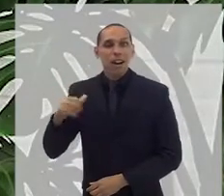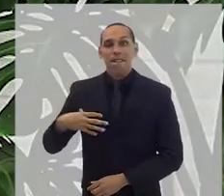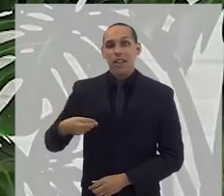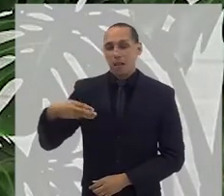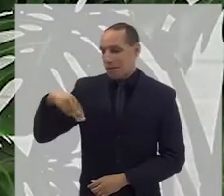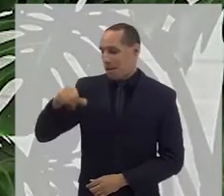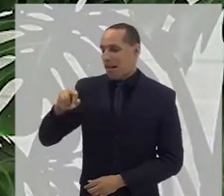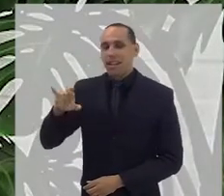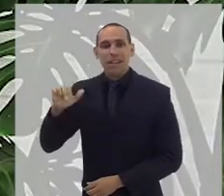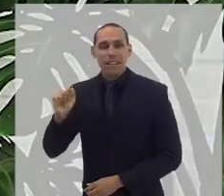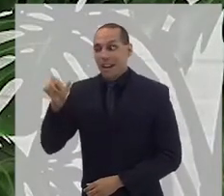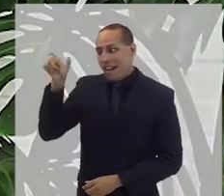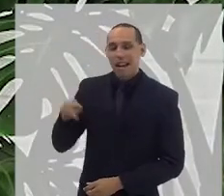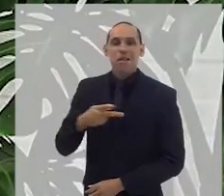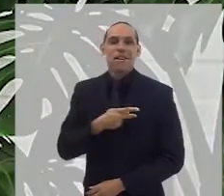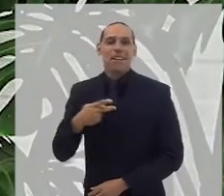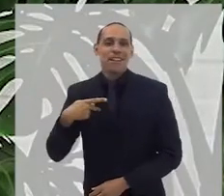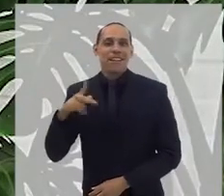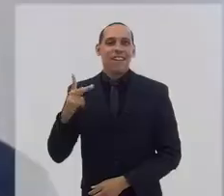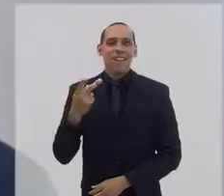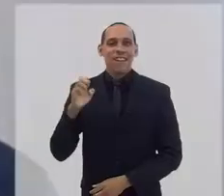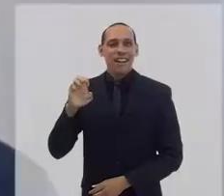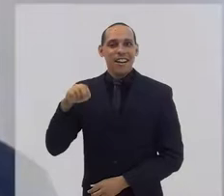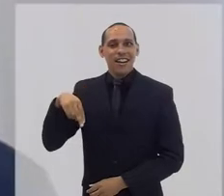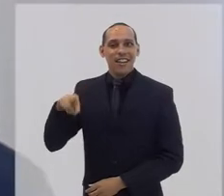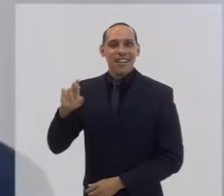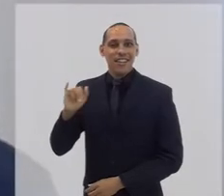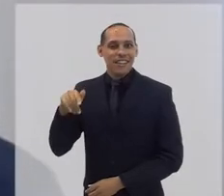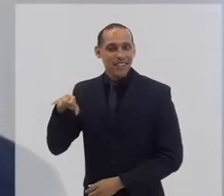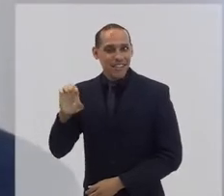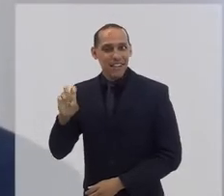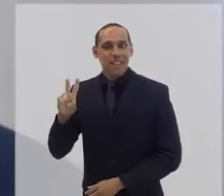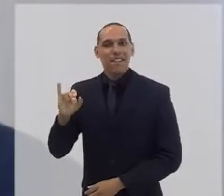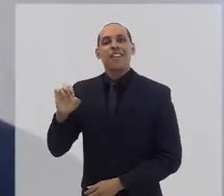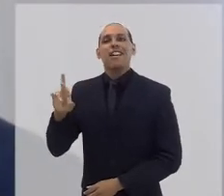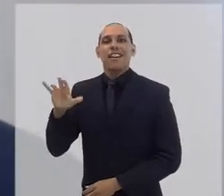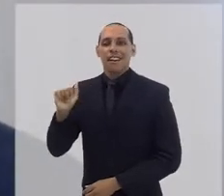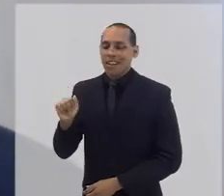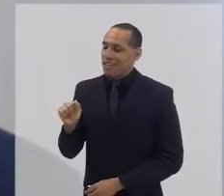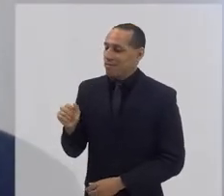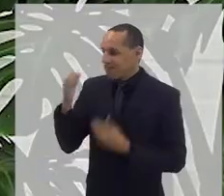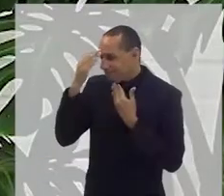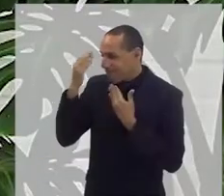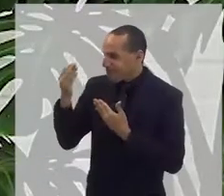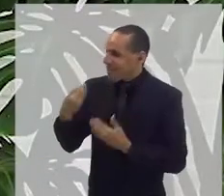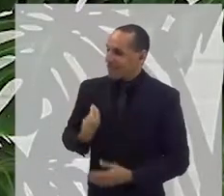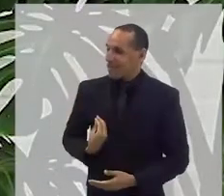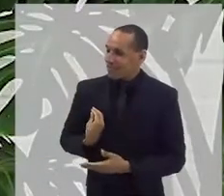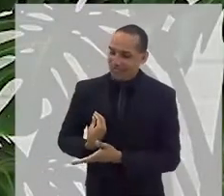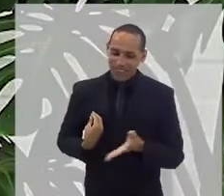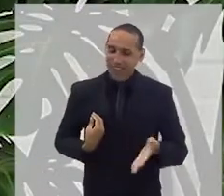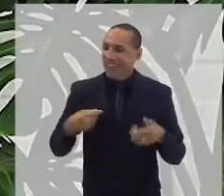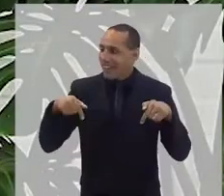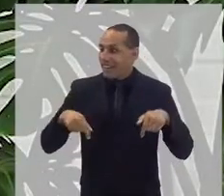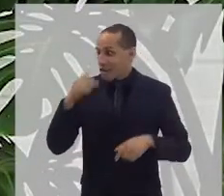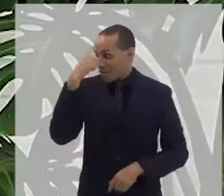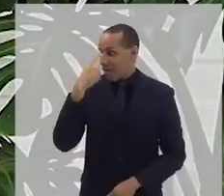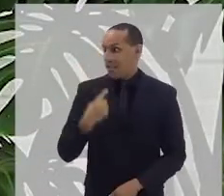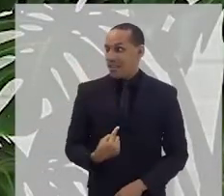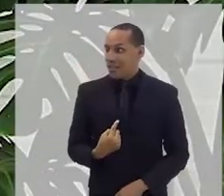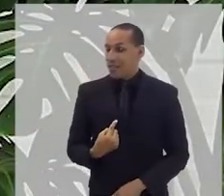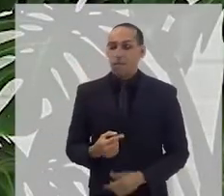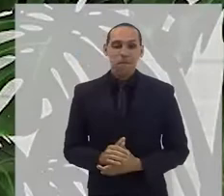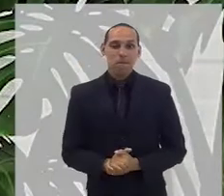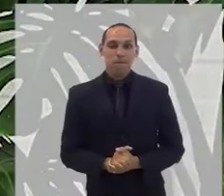meu convidado no perfil de hoje é o pastor Henrique Vieira. Pastor, muito obrigada pela sua presença no perfil.